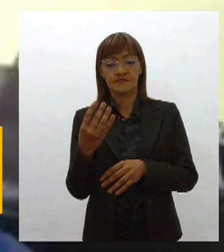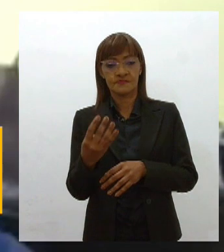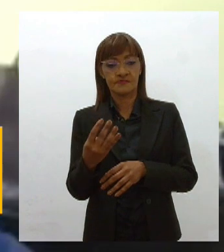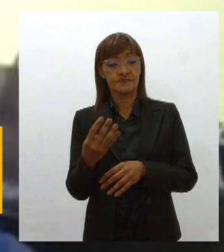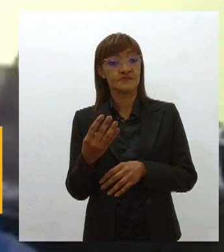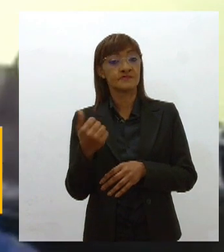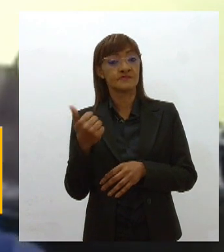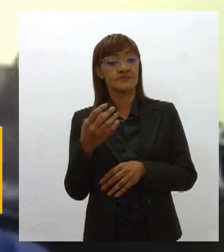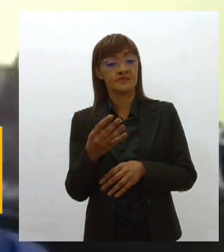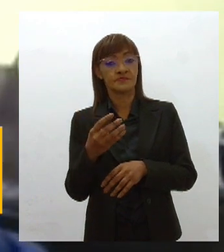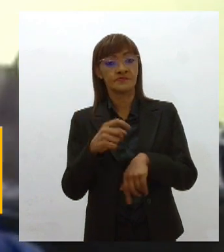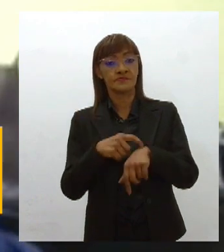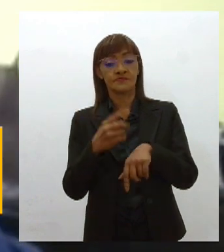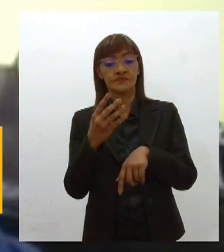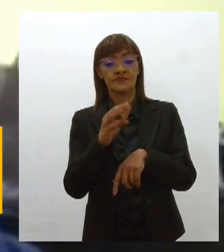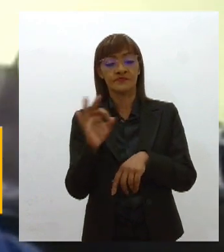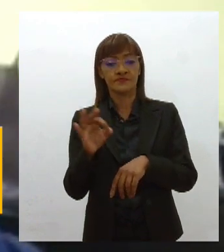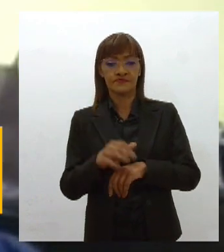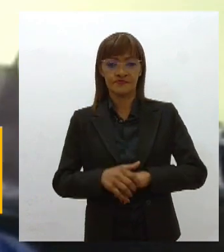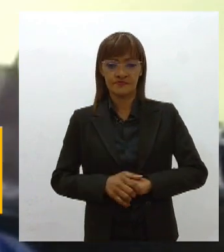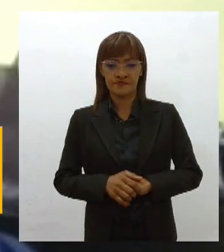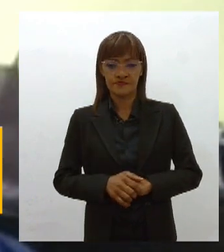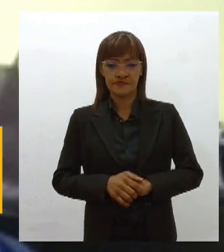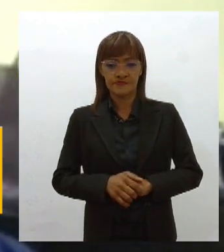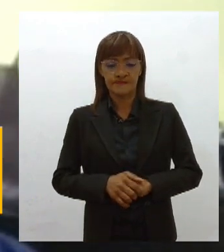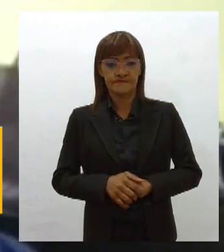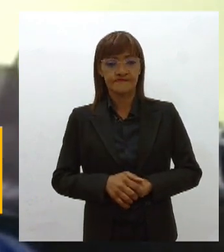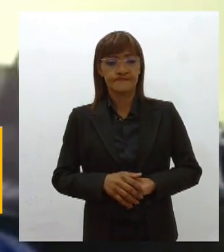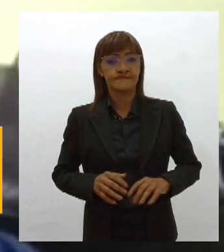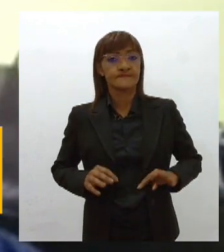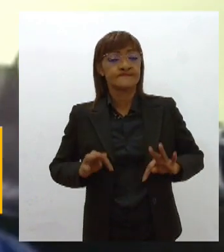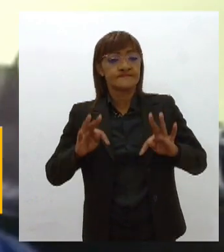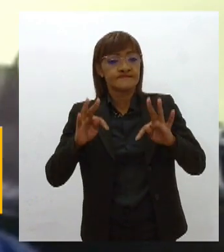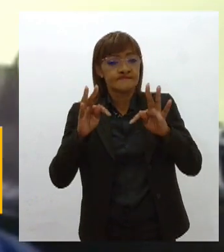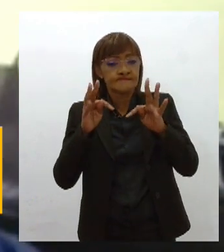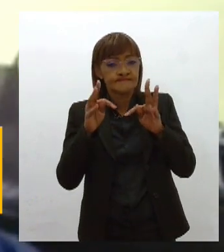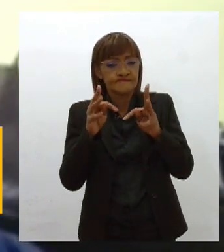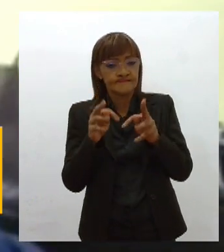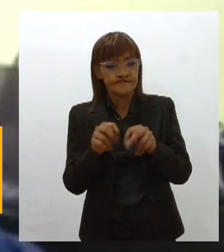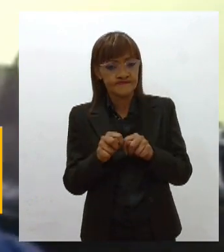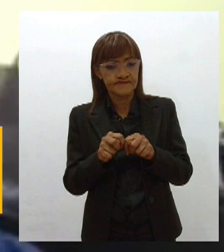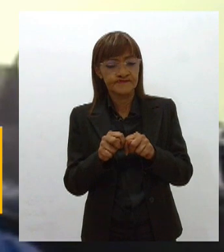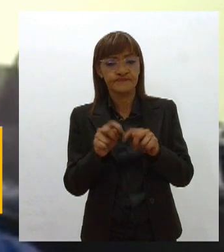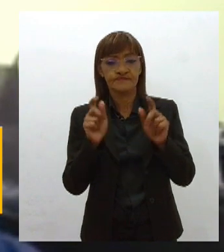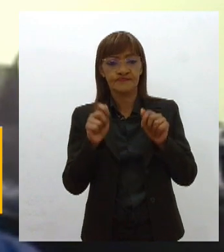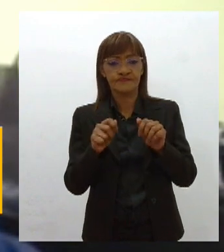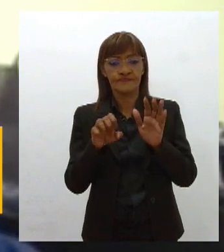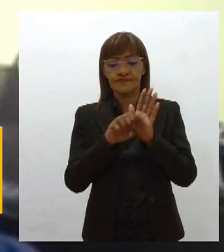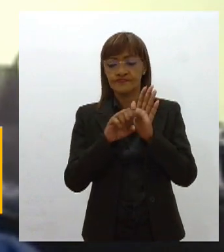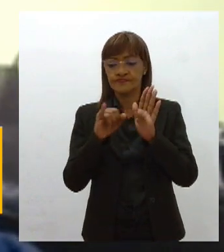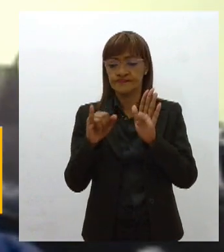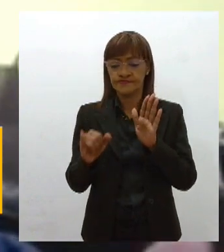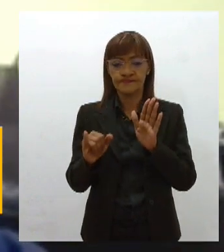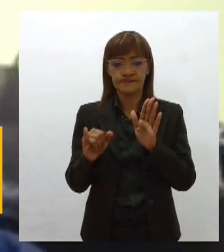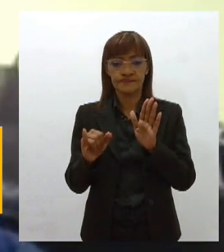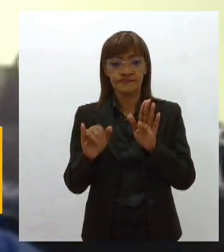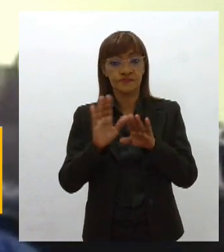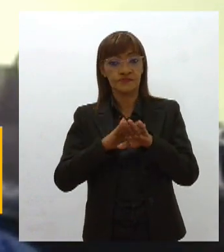diz a lei dos mestres? Que todo o mestre, nós vamos abrir editais, eles vão concorrer, aqueles que são classificados,